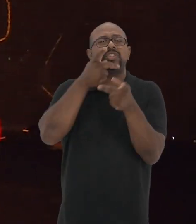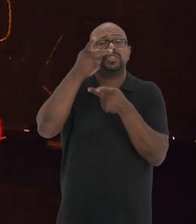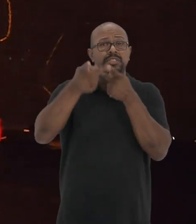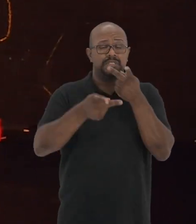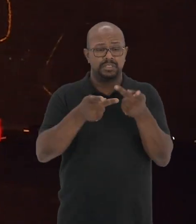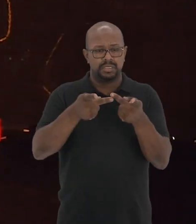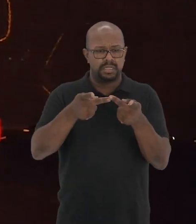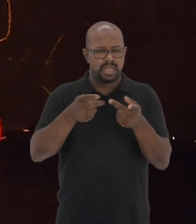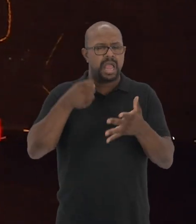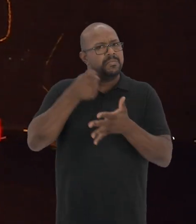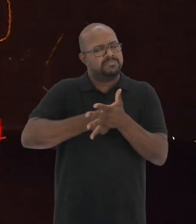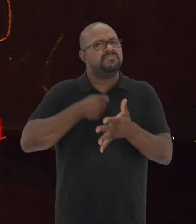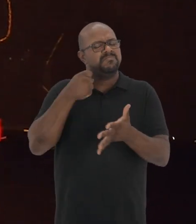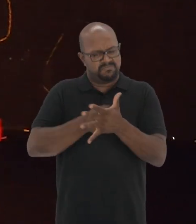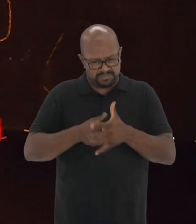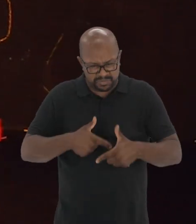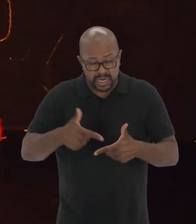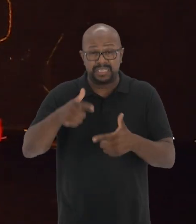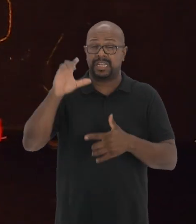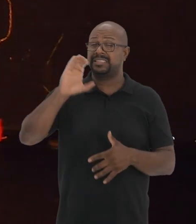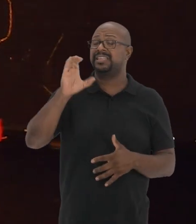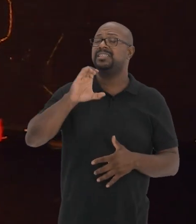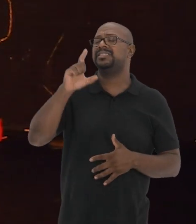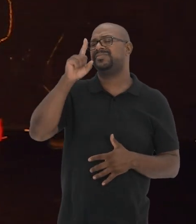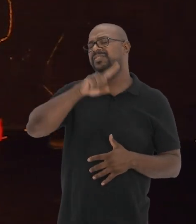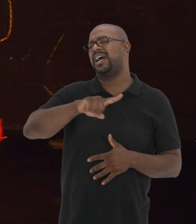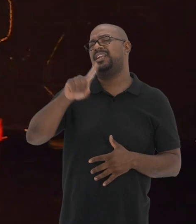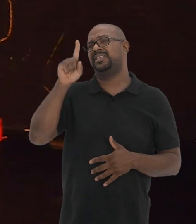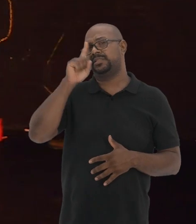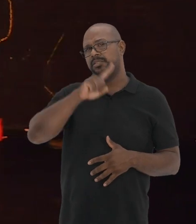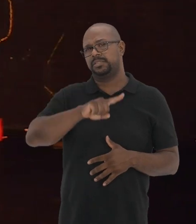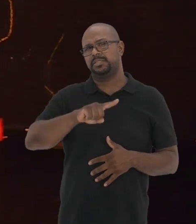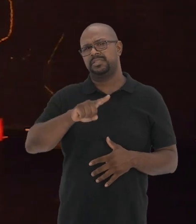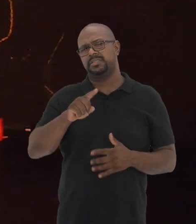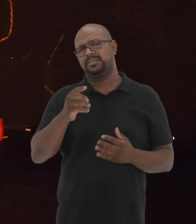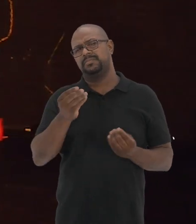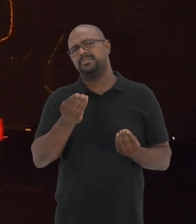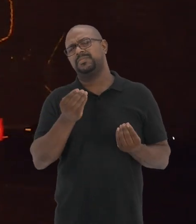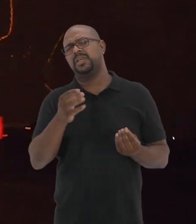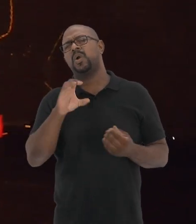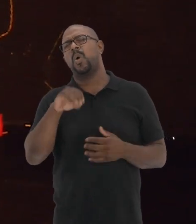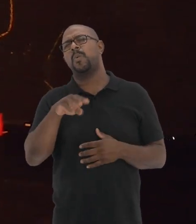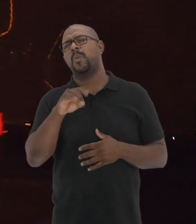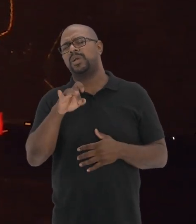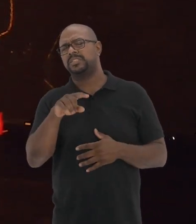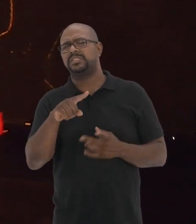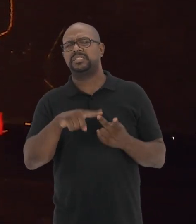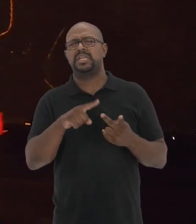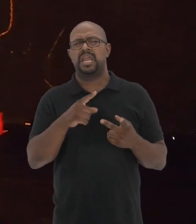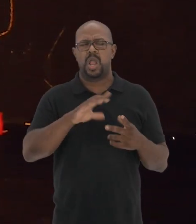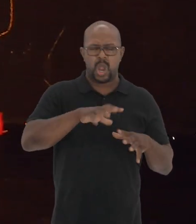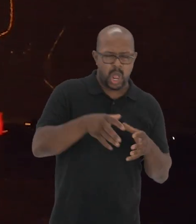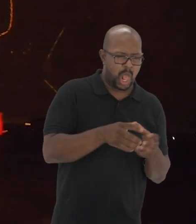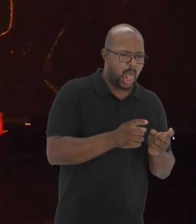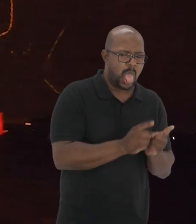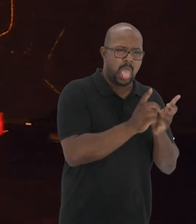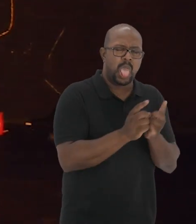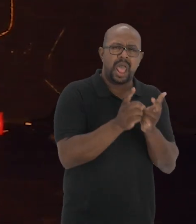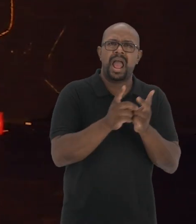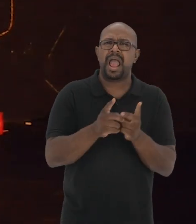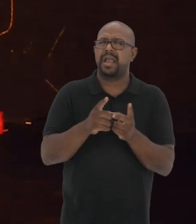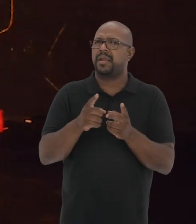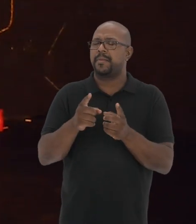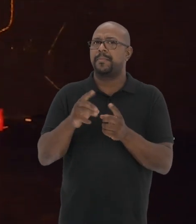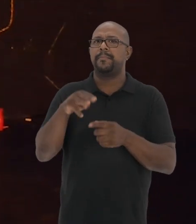militância empreendida das ciências falhas, aleijadas comoditas, mercantis às incapacidades todas,